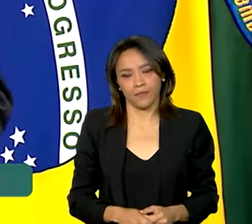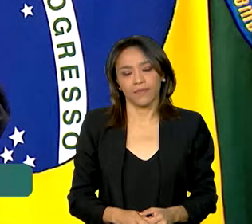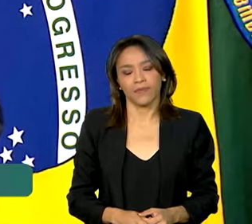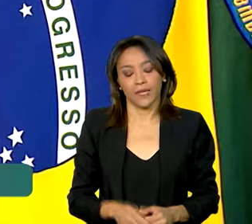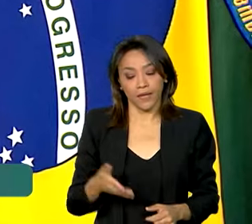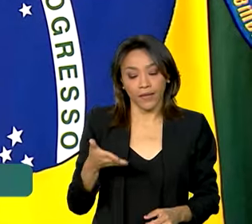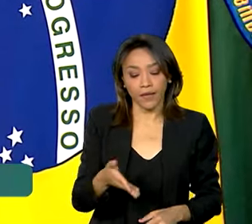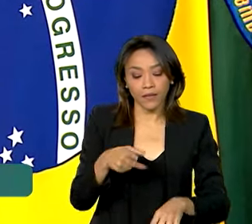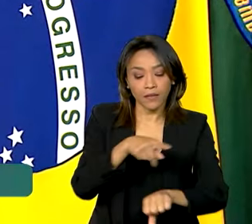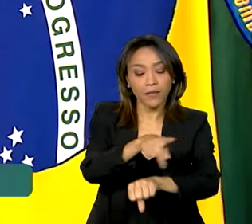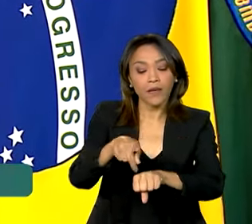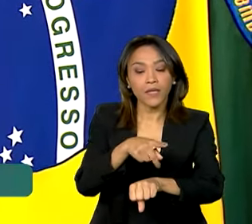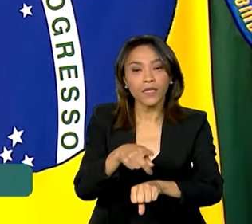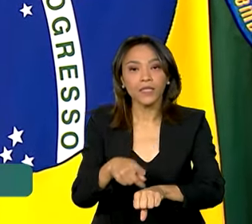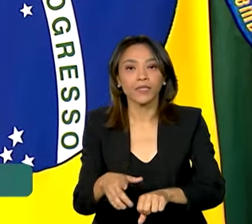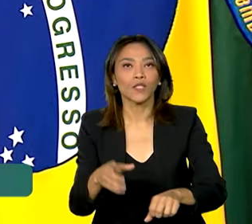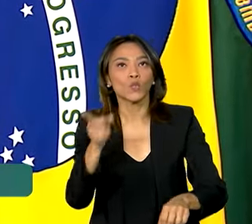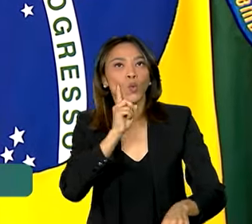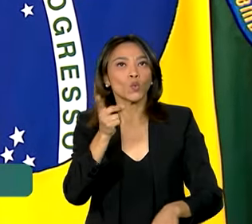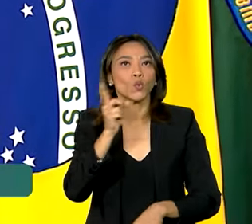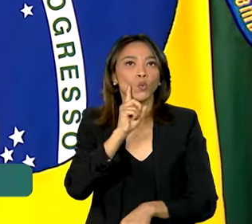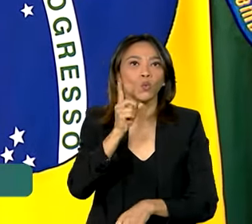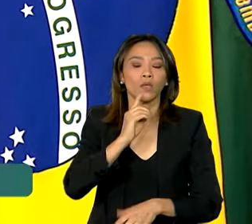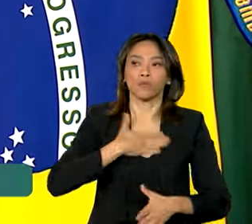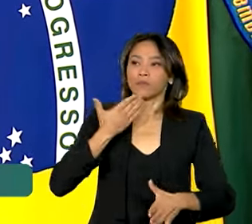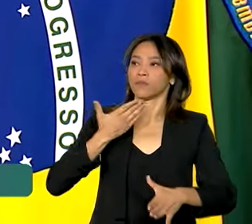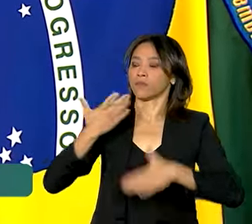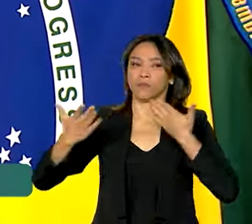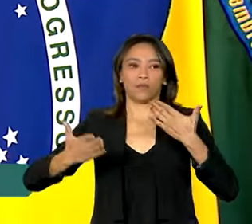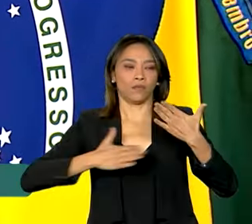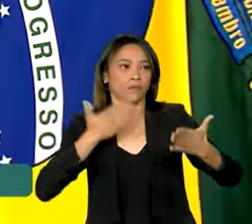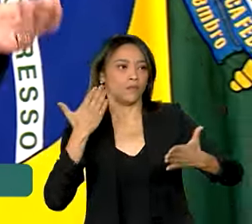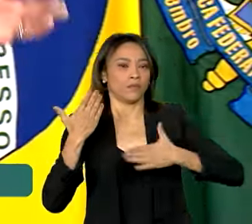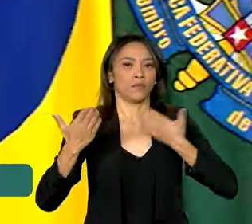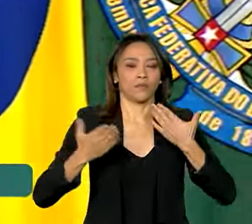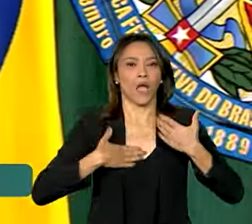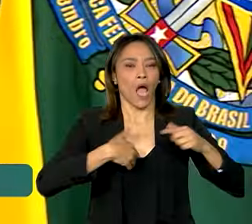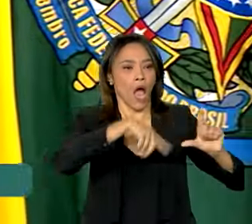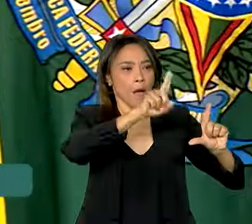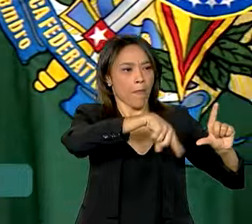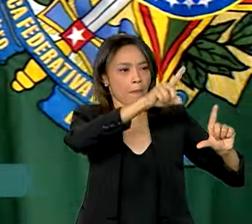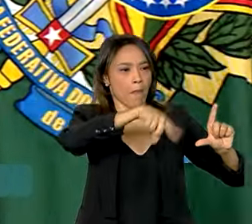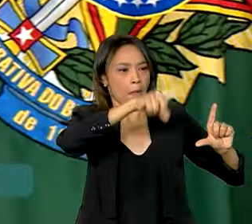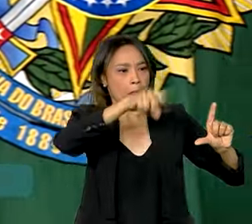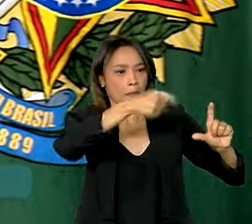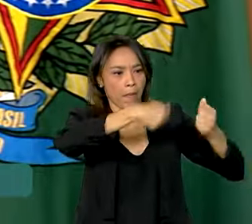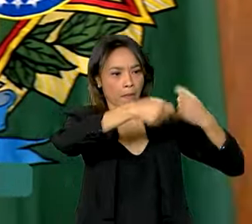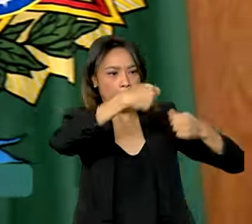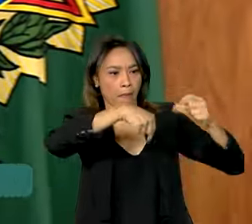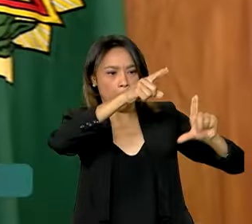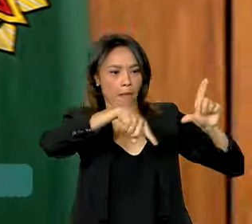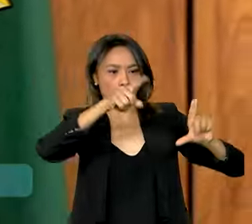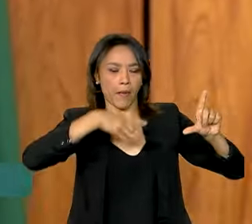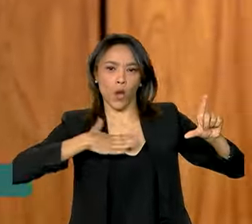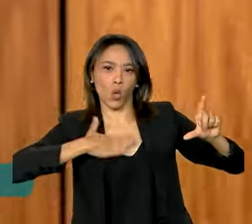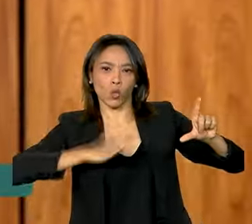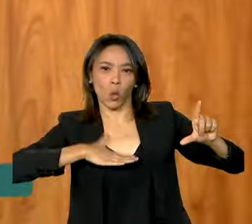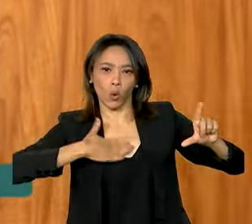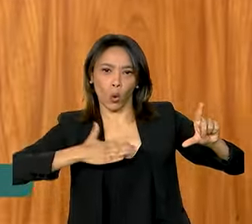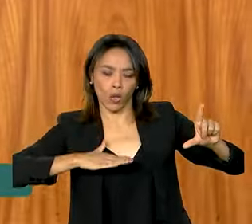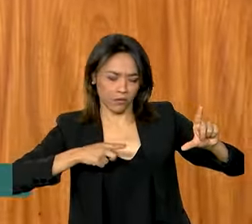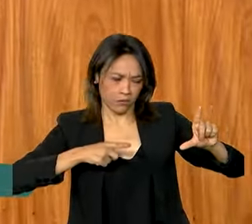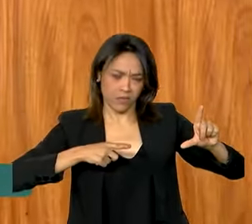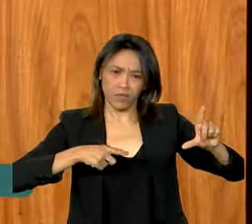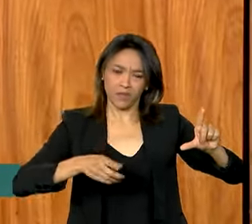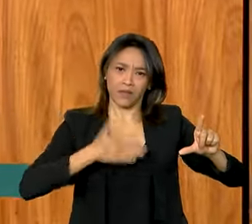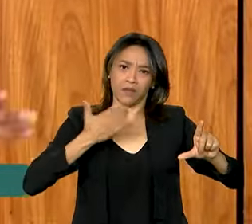esse país não pode ficar todo dia tomando susto de que o mercado não gostou disso ou não gostou daquilo. O mercado